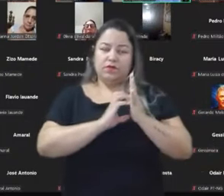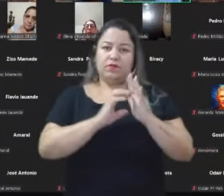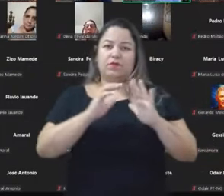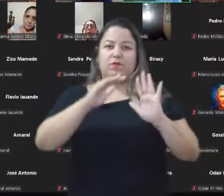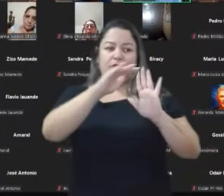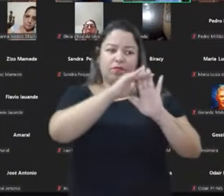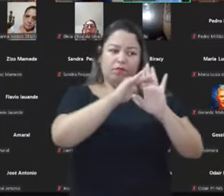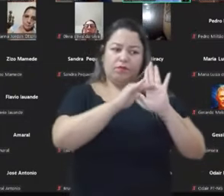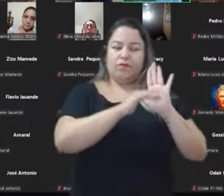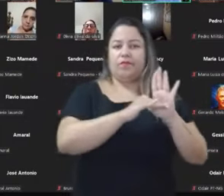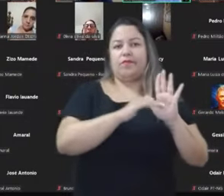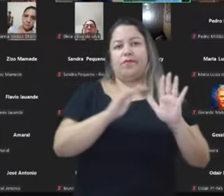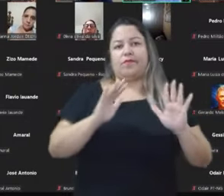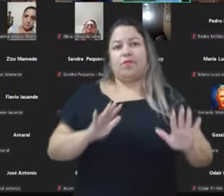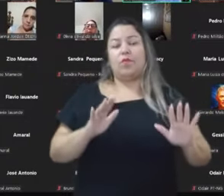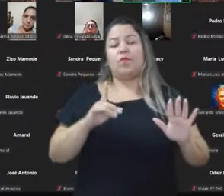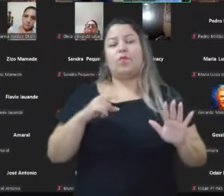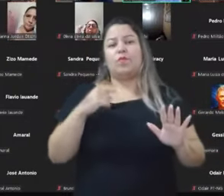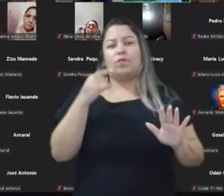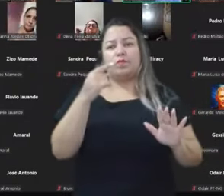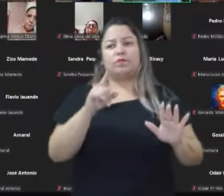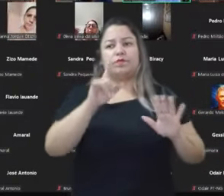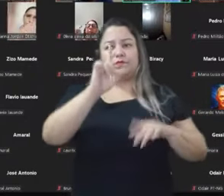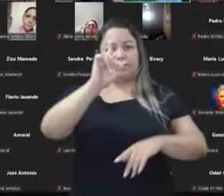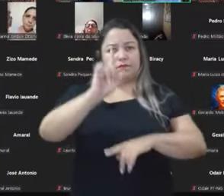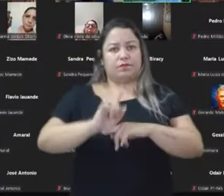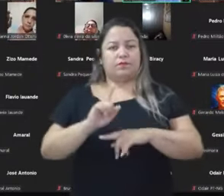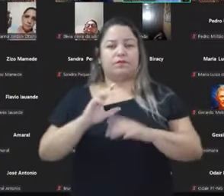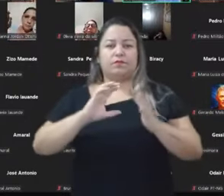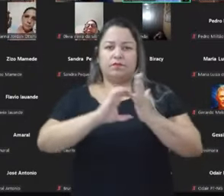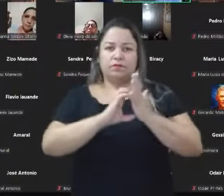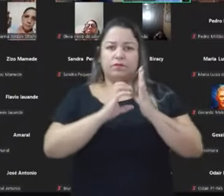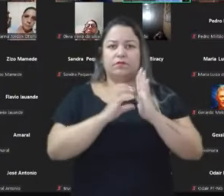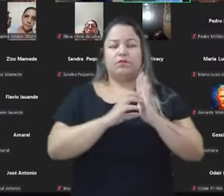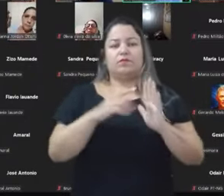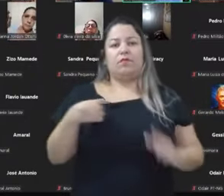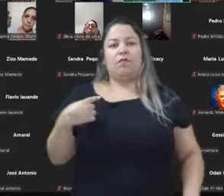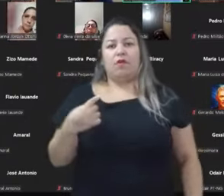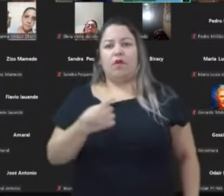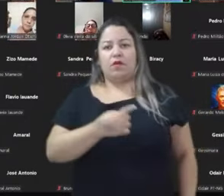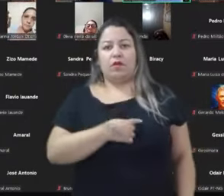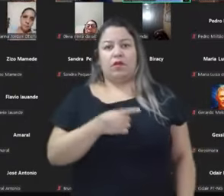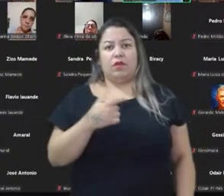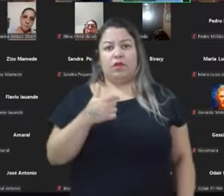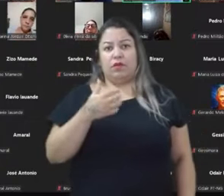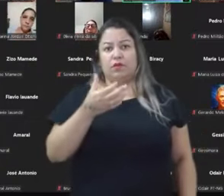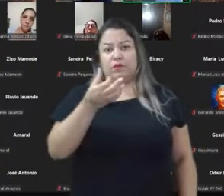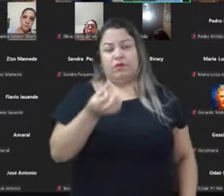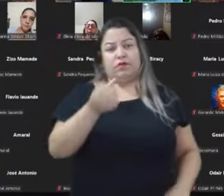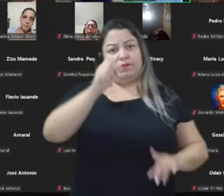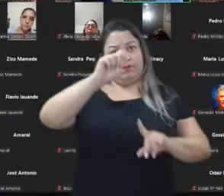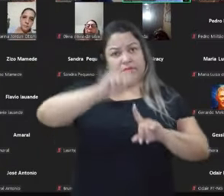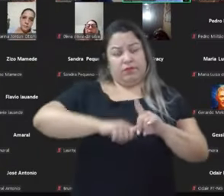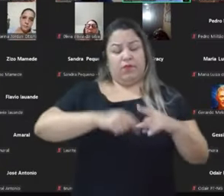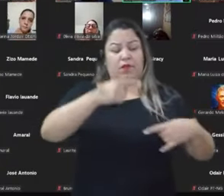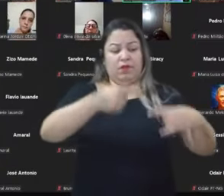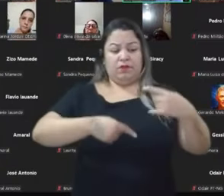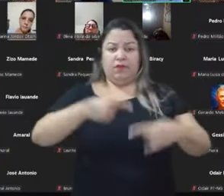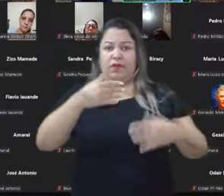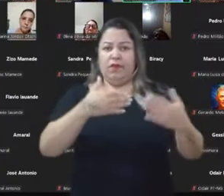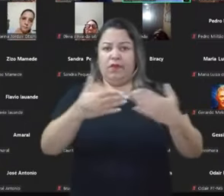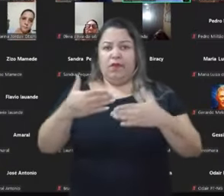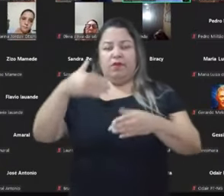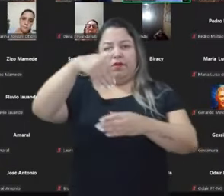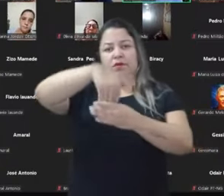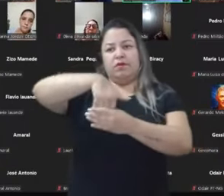programática para um próximo período de gestão do partido, que nós vamos estar nos próximos seis meses discutindo aí as eleições